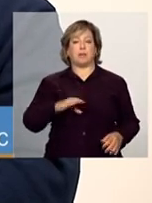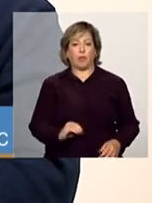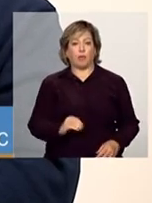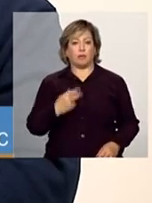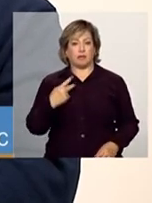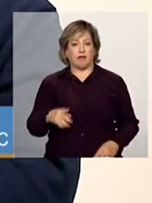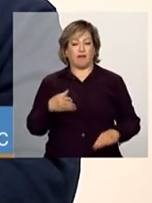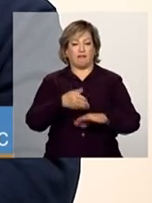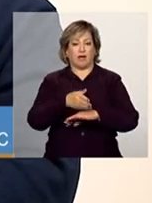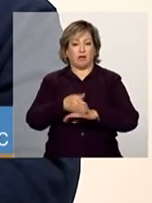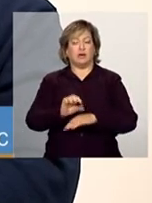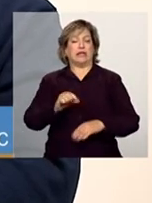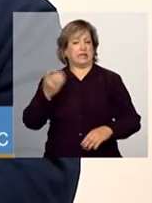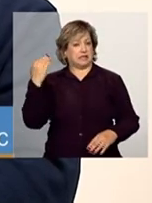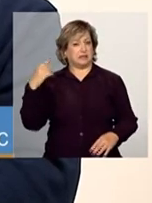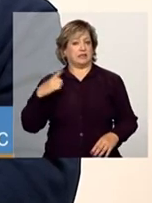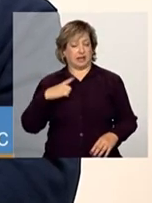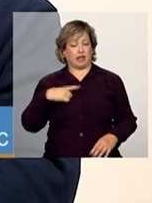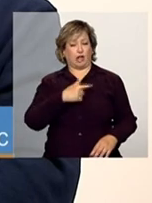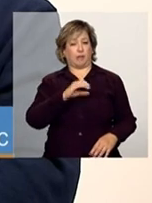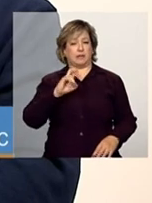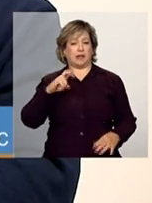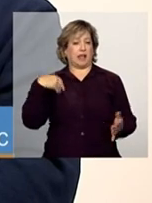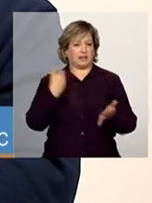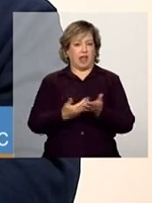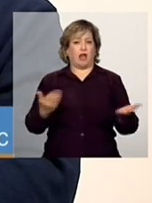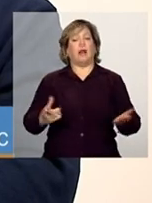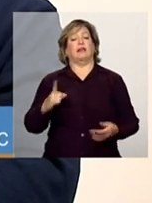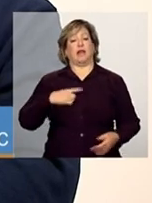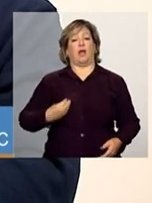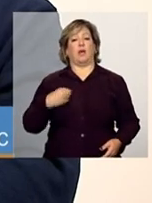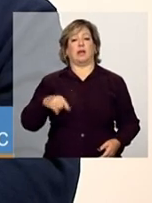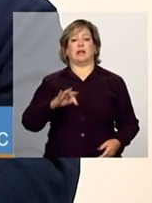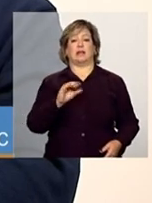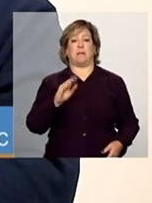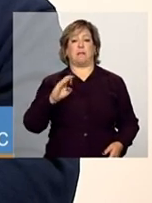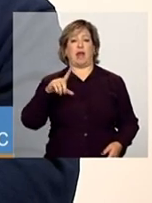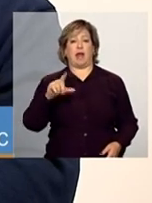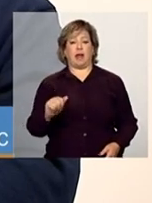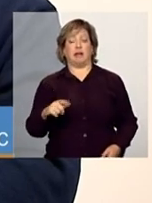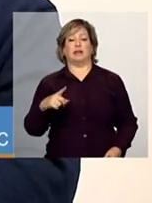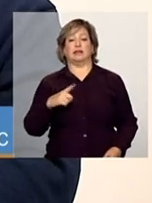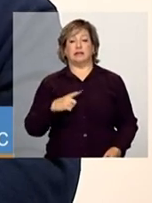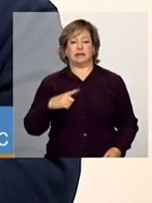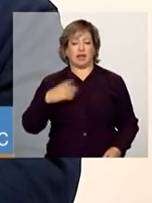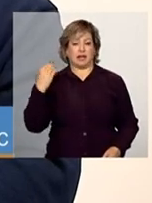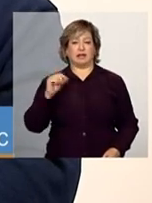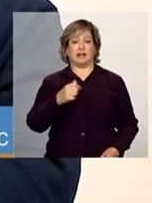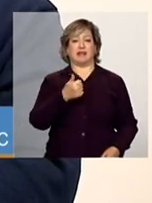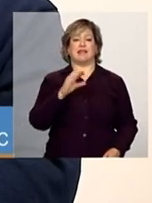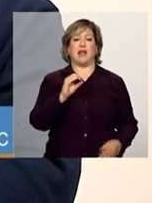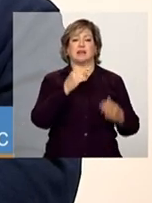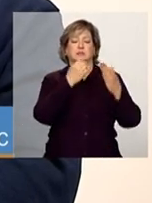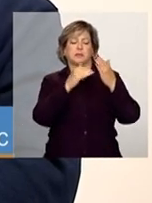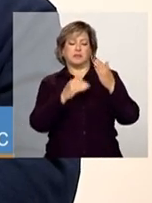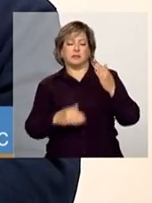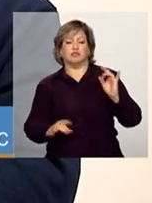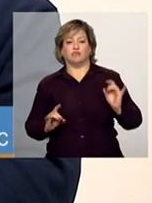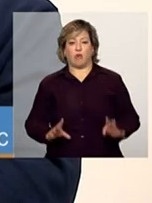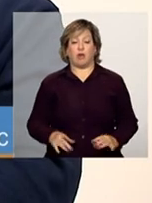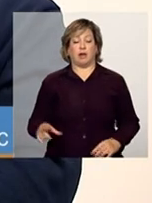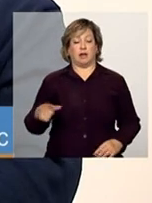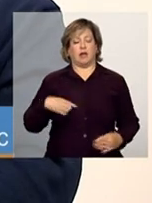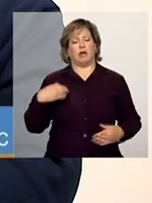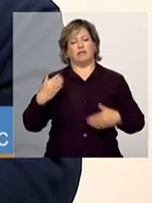2005. Em 2005, naquela ocasião, é uma tabela bem chuta de apenas 10 itens. E ao longo dos anos, o Ministério da